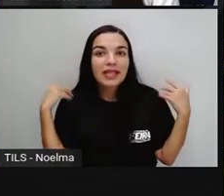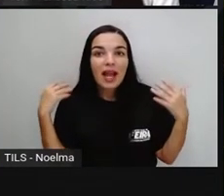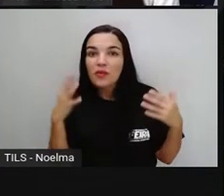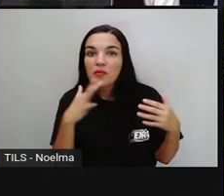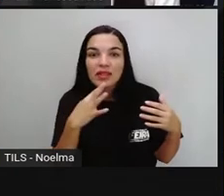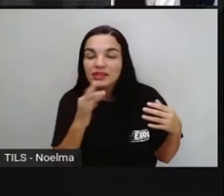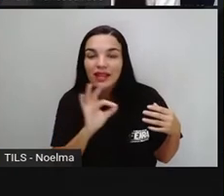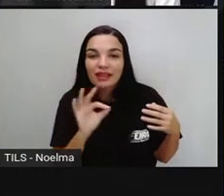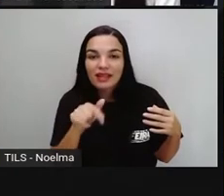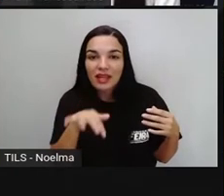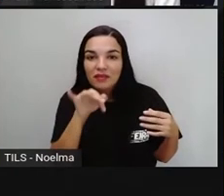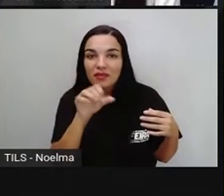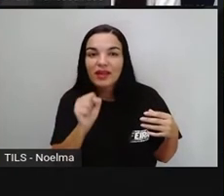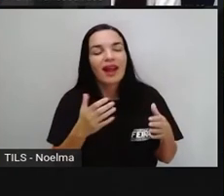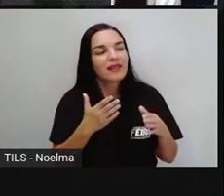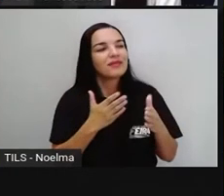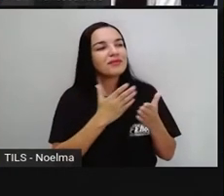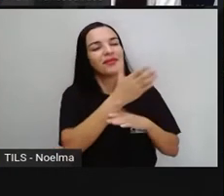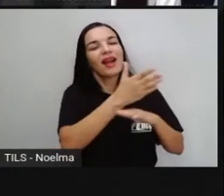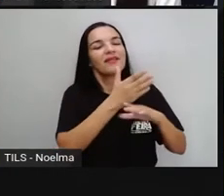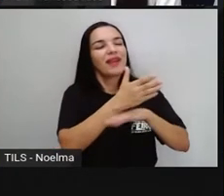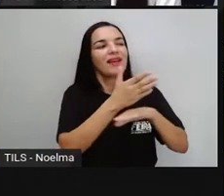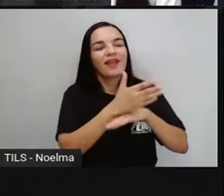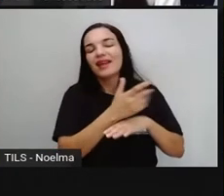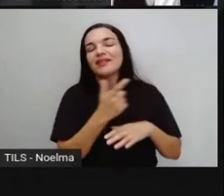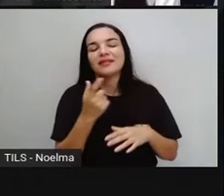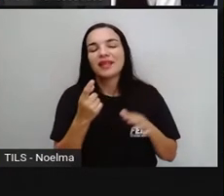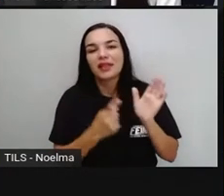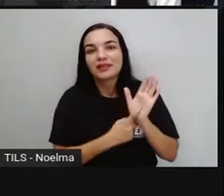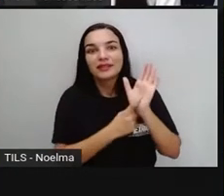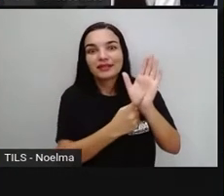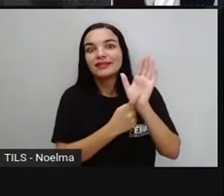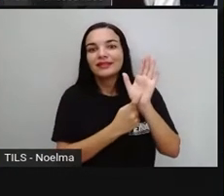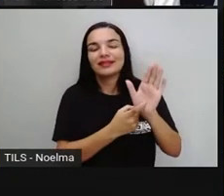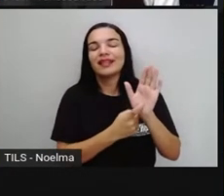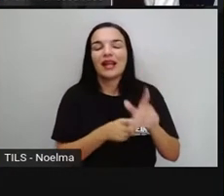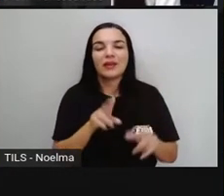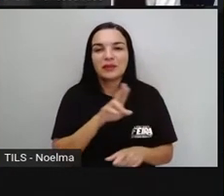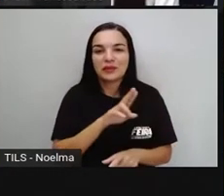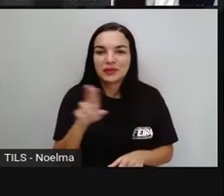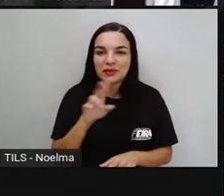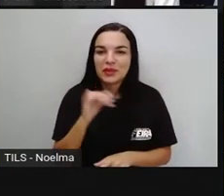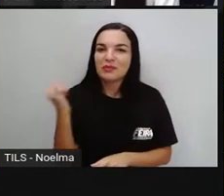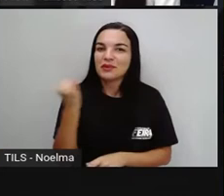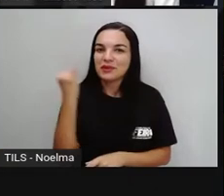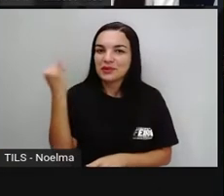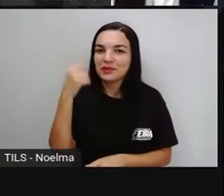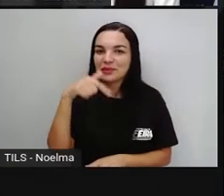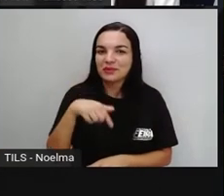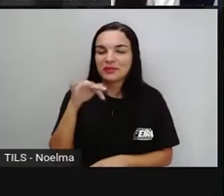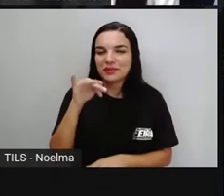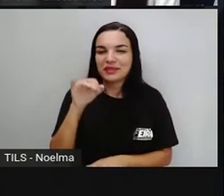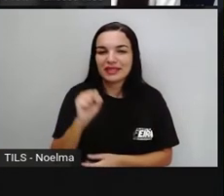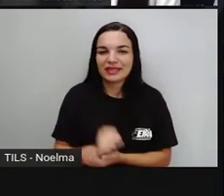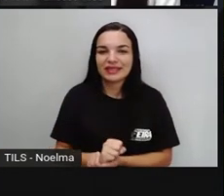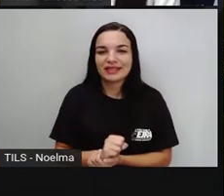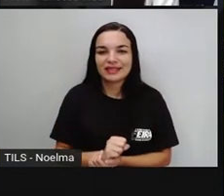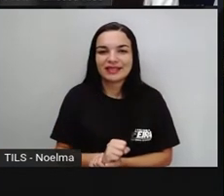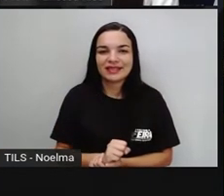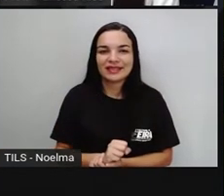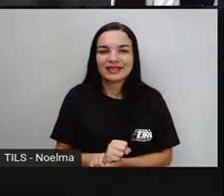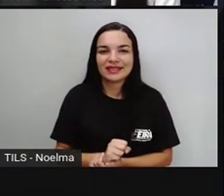conhecem Feira de Santana, se destaque entre os nomes dos monumentos importantes aí da cidade. Por sua